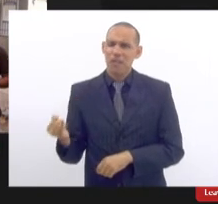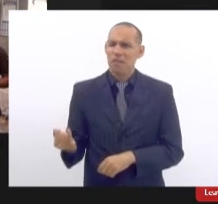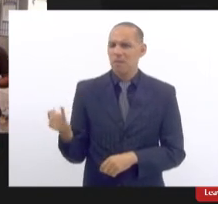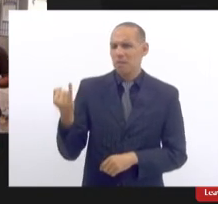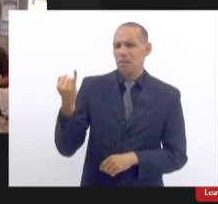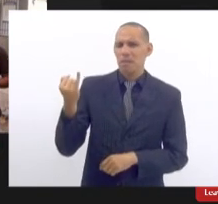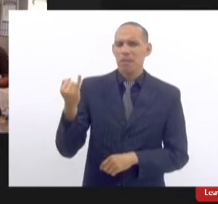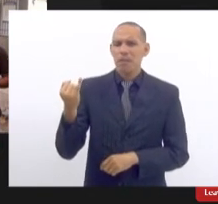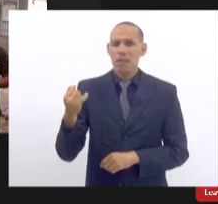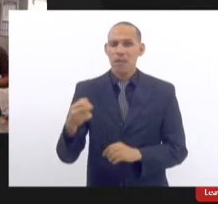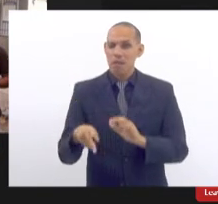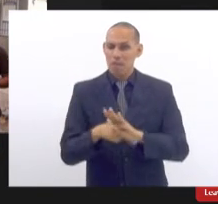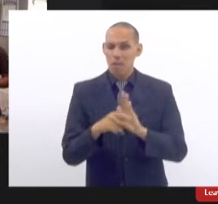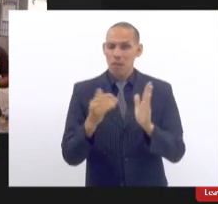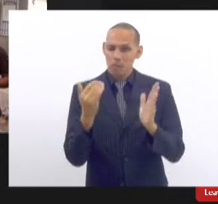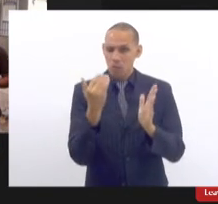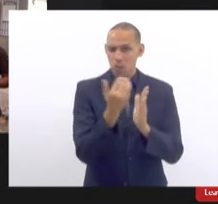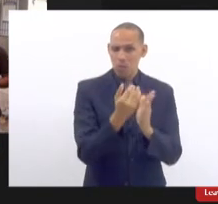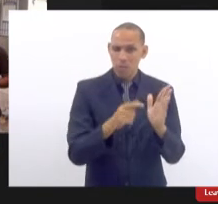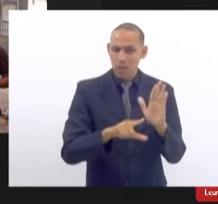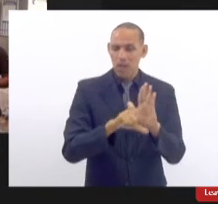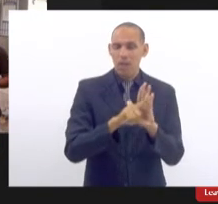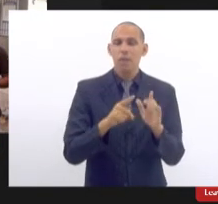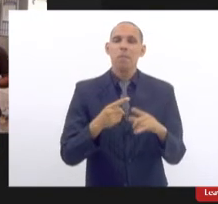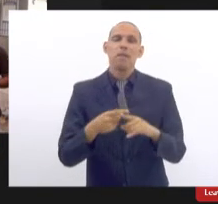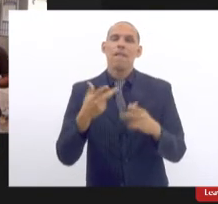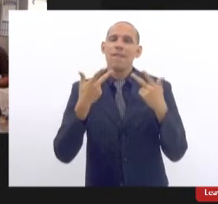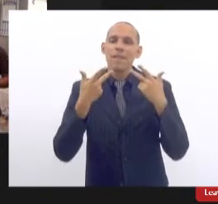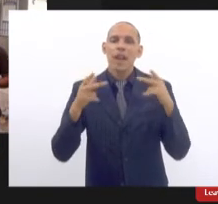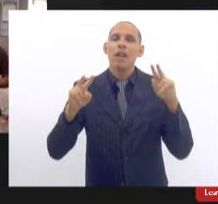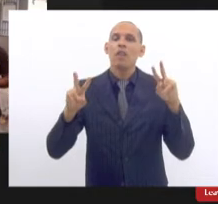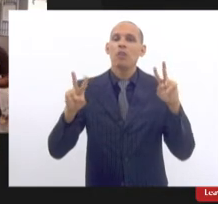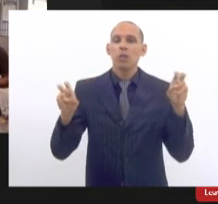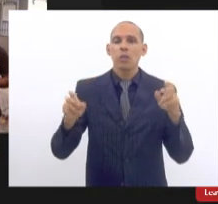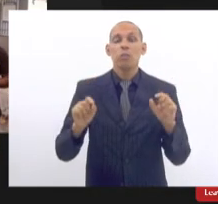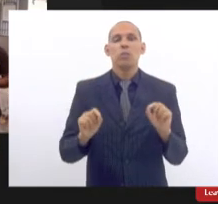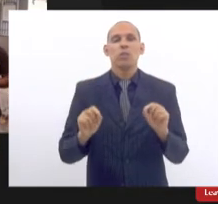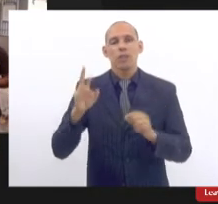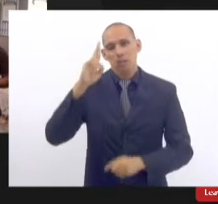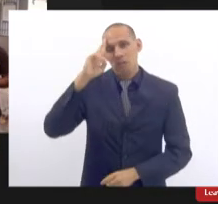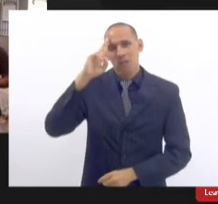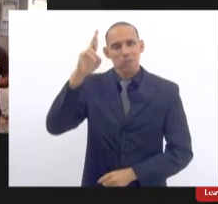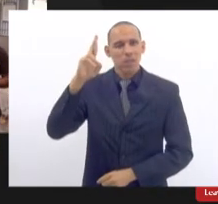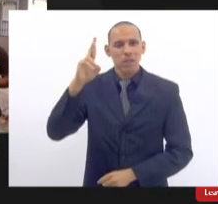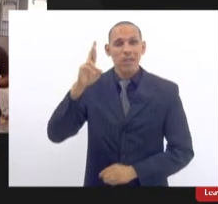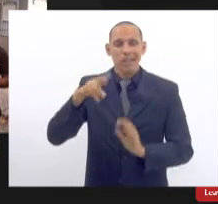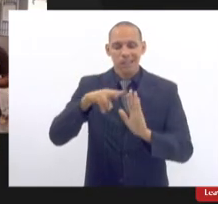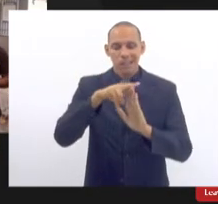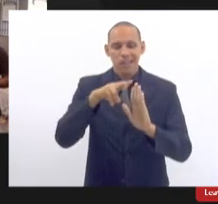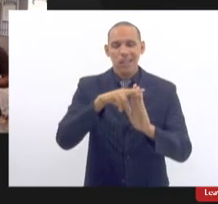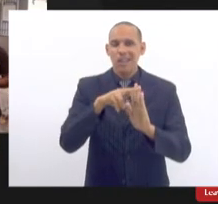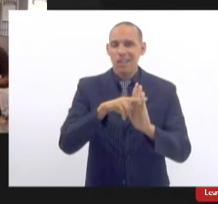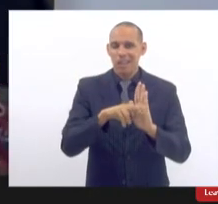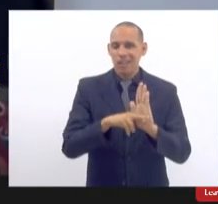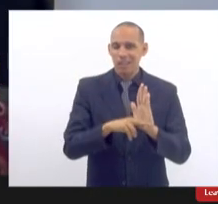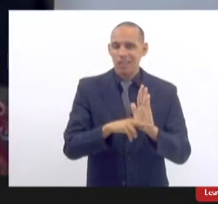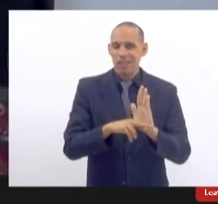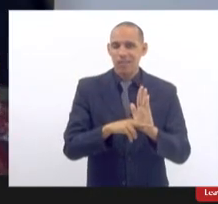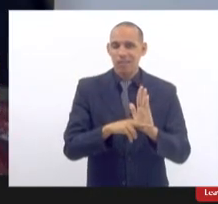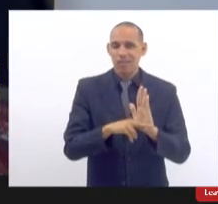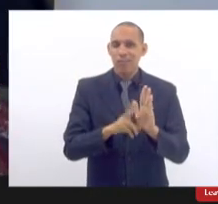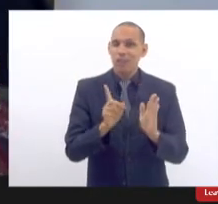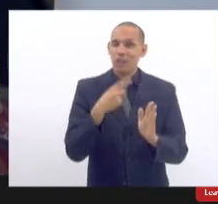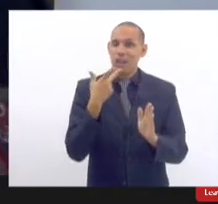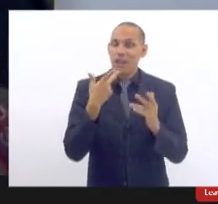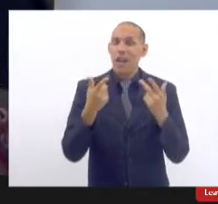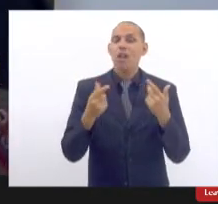cumpra-se da lei porque a está falando exatamente da superintendência de regulação então exatamente a gente está